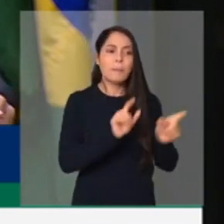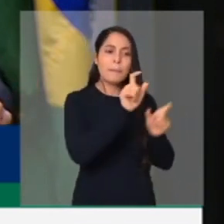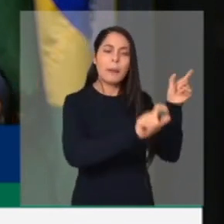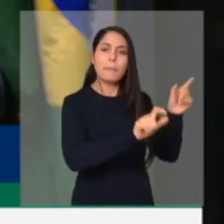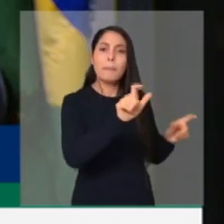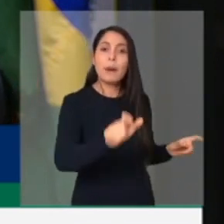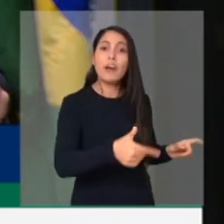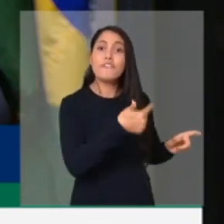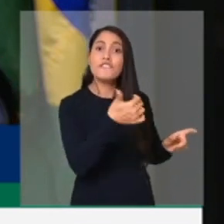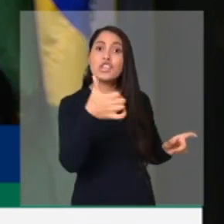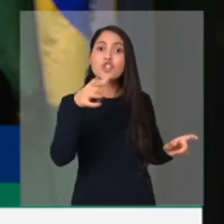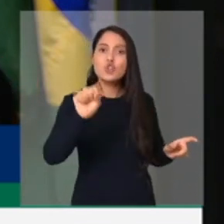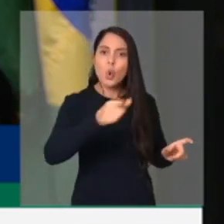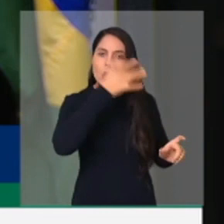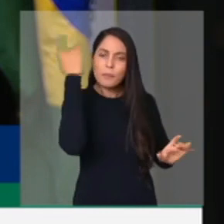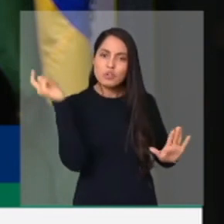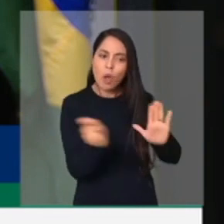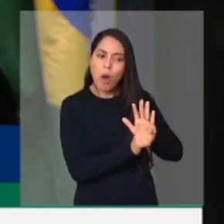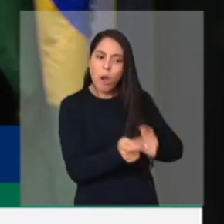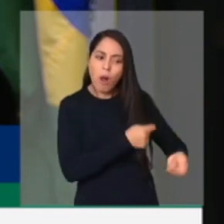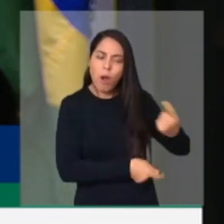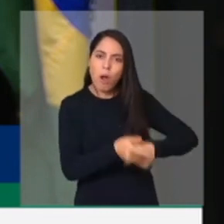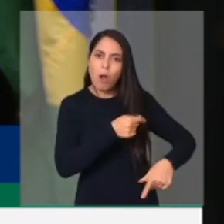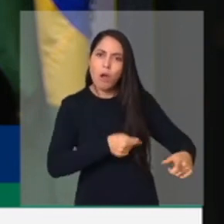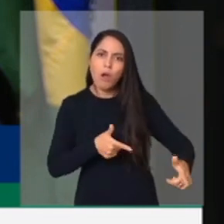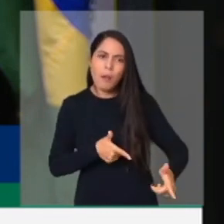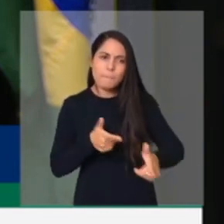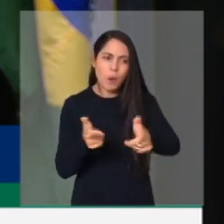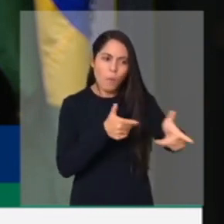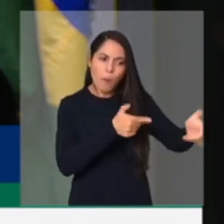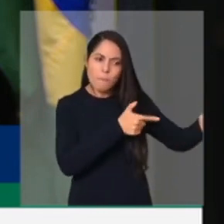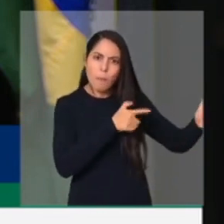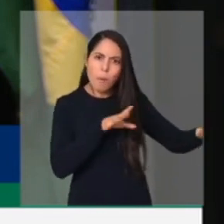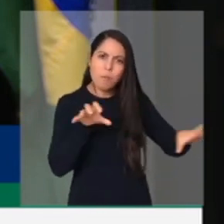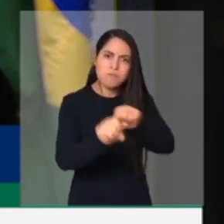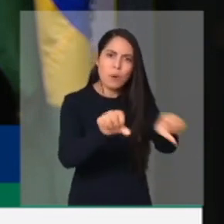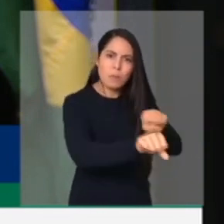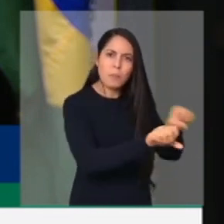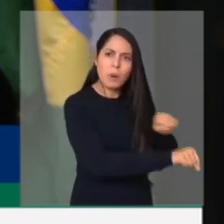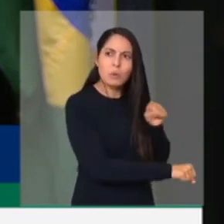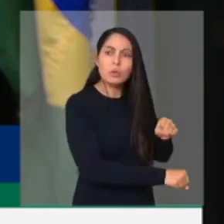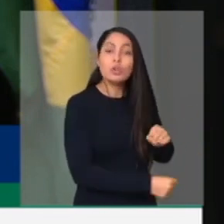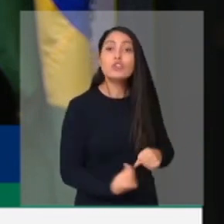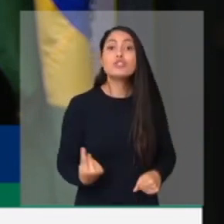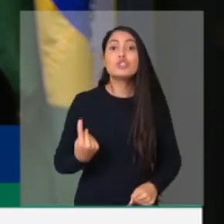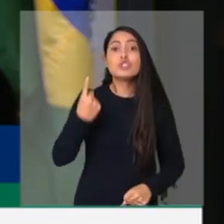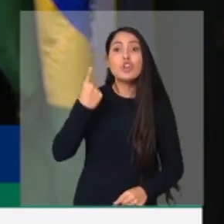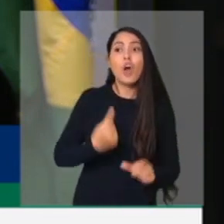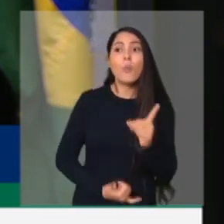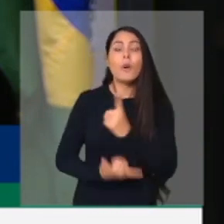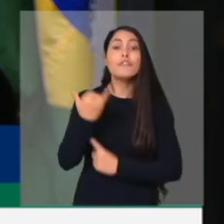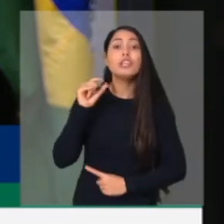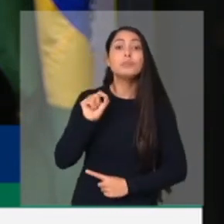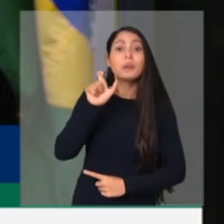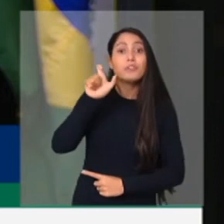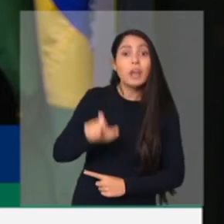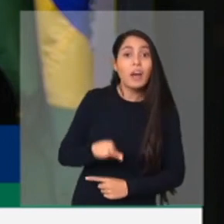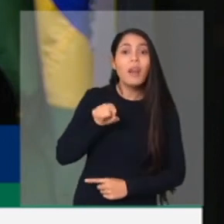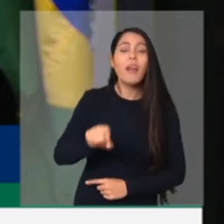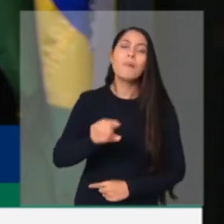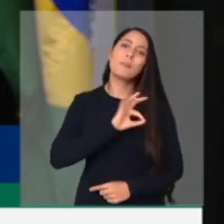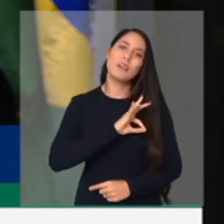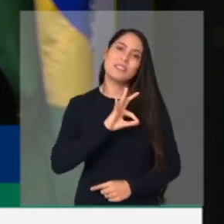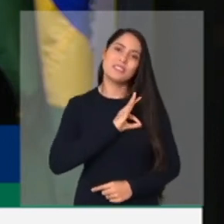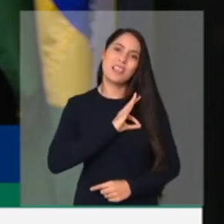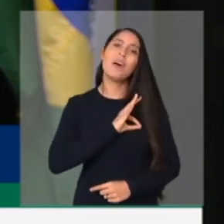foram abatidos naquela operação bem sucedida da Polícia Civil em que houve apenas uma vítima, que foi o policial